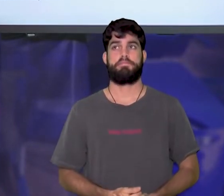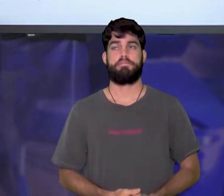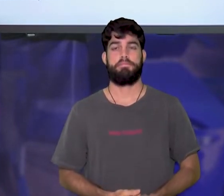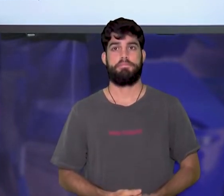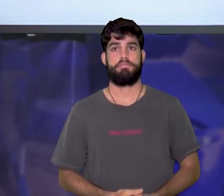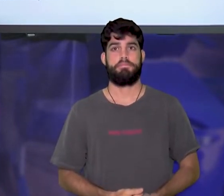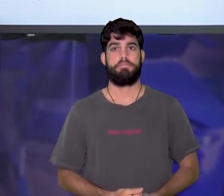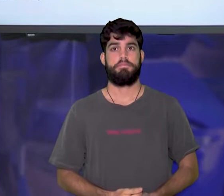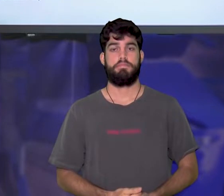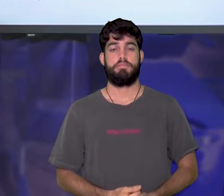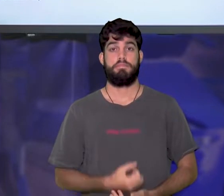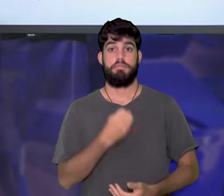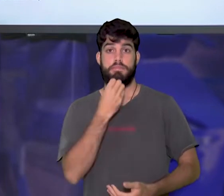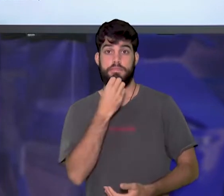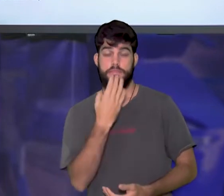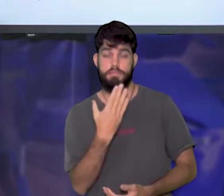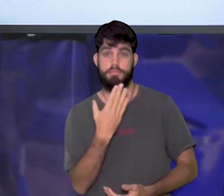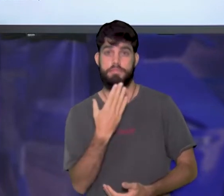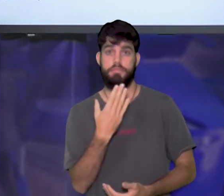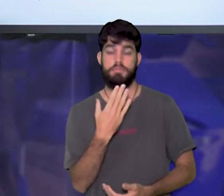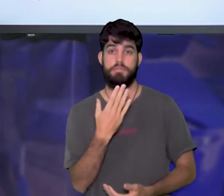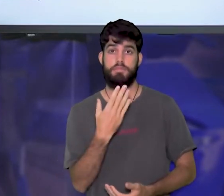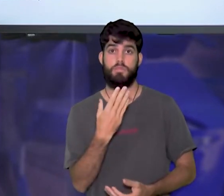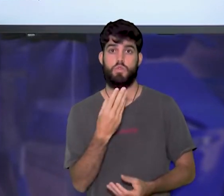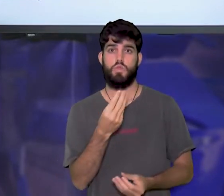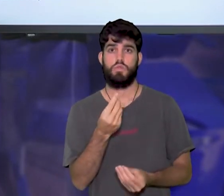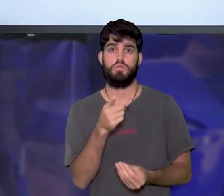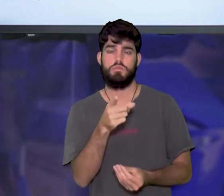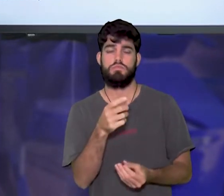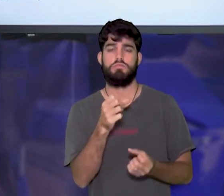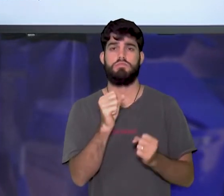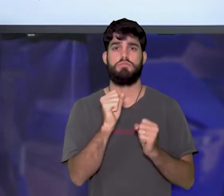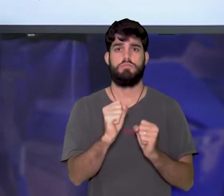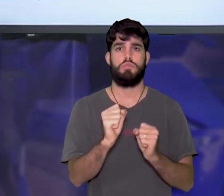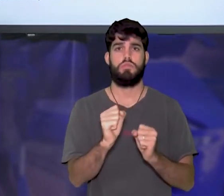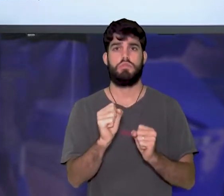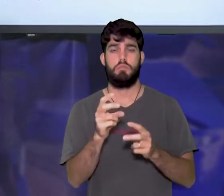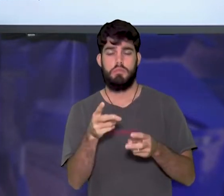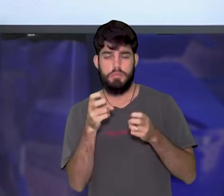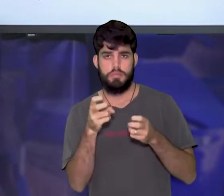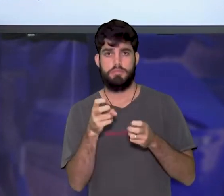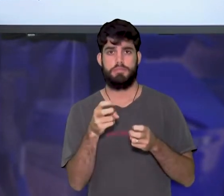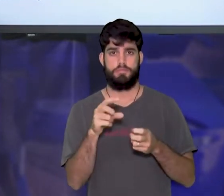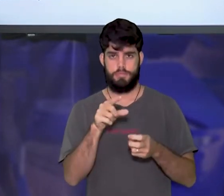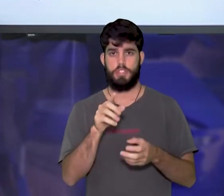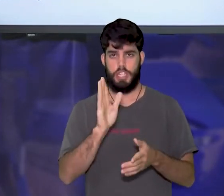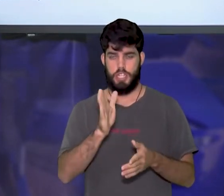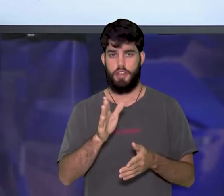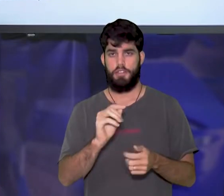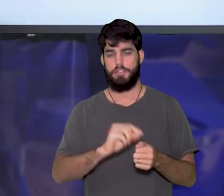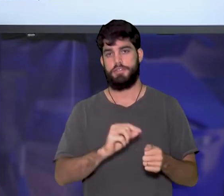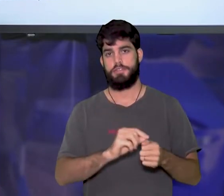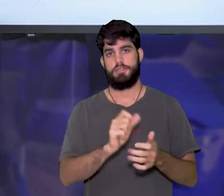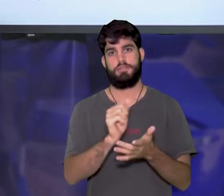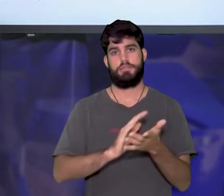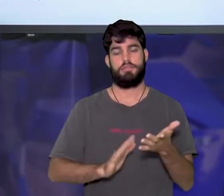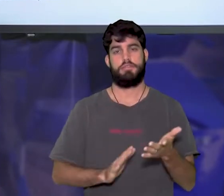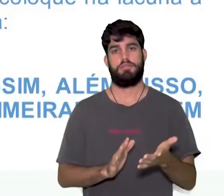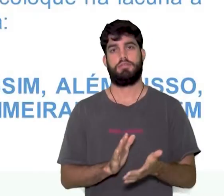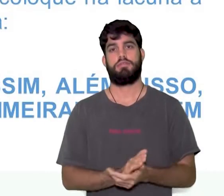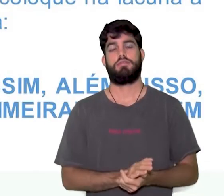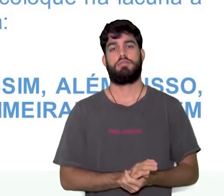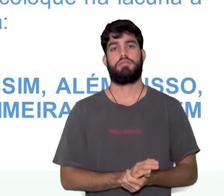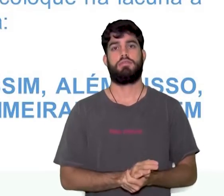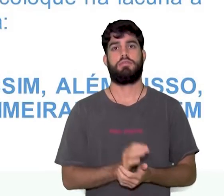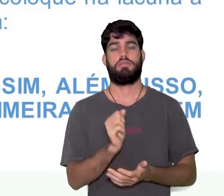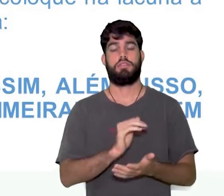Bom, como vocês poderam perceber, vocês fizeram a atividade, a